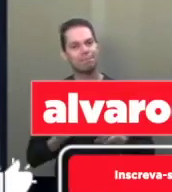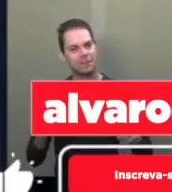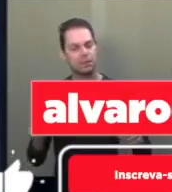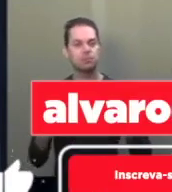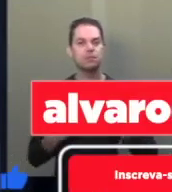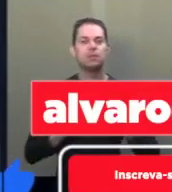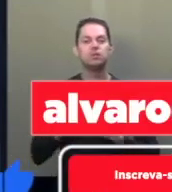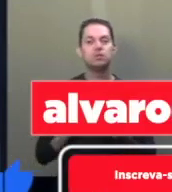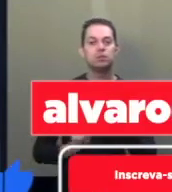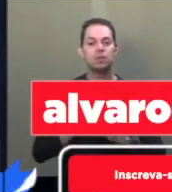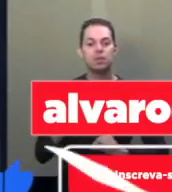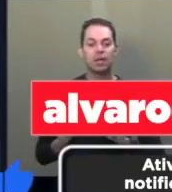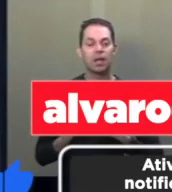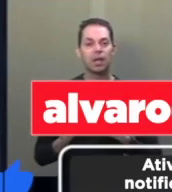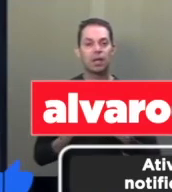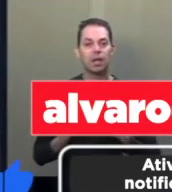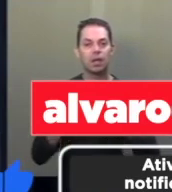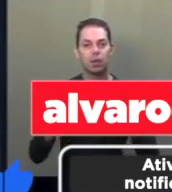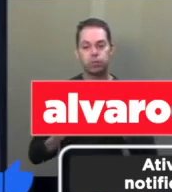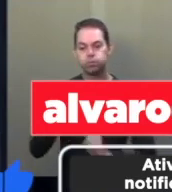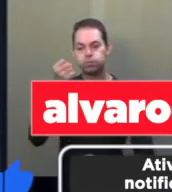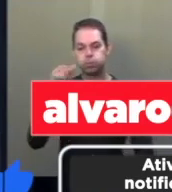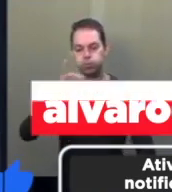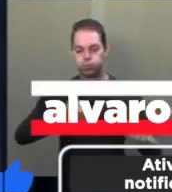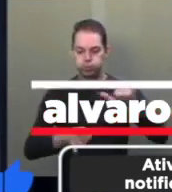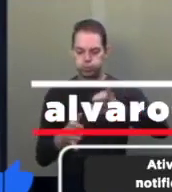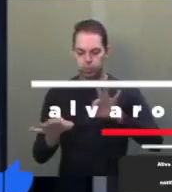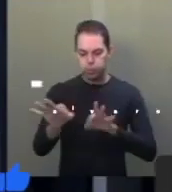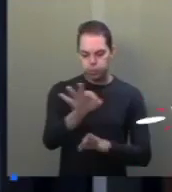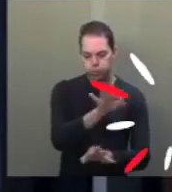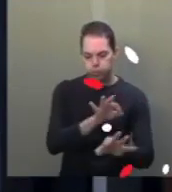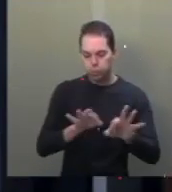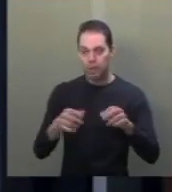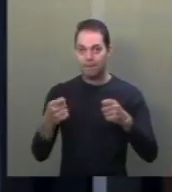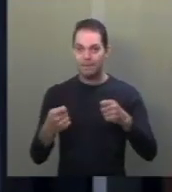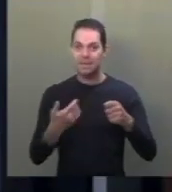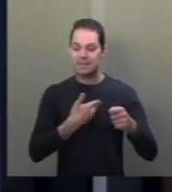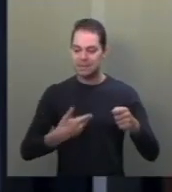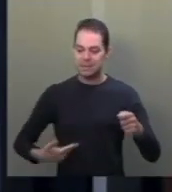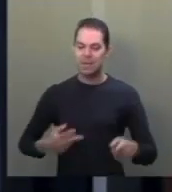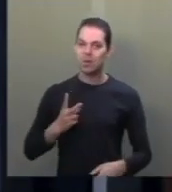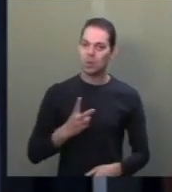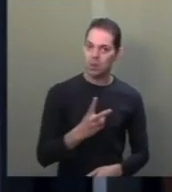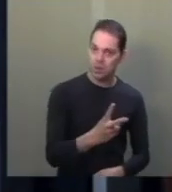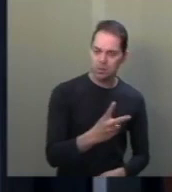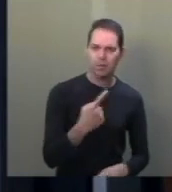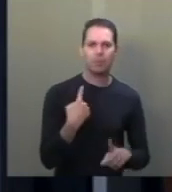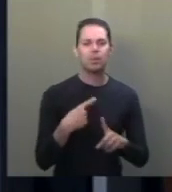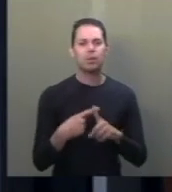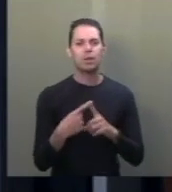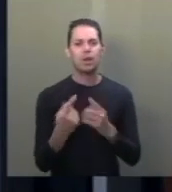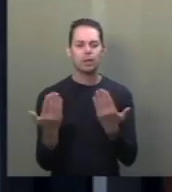algumas delas sejam estatais, até como forma, como parâmetro para a